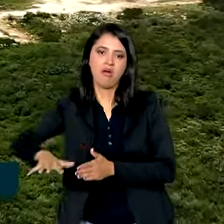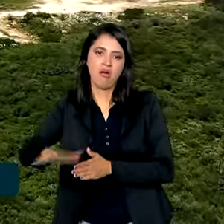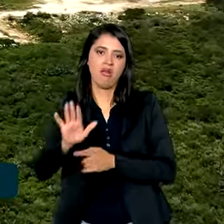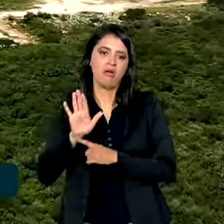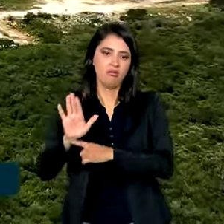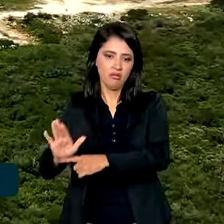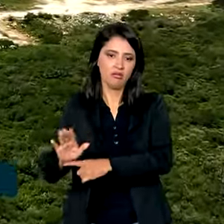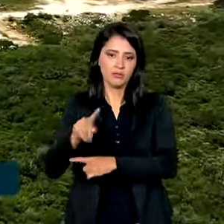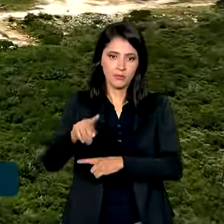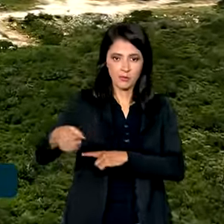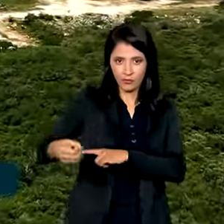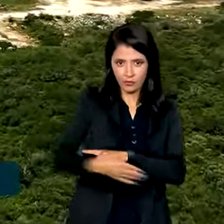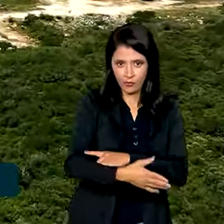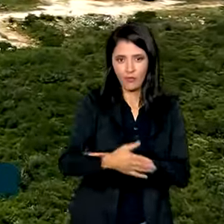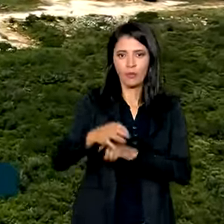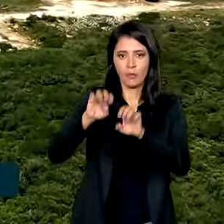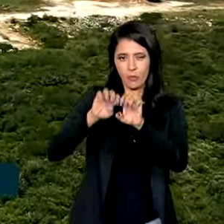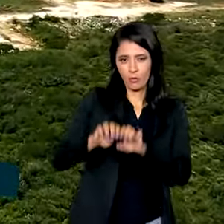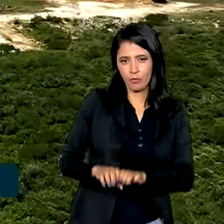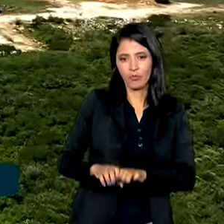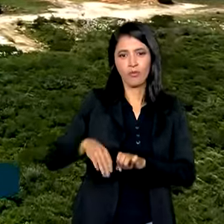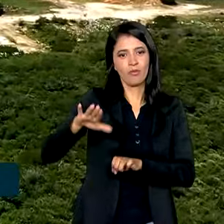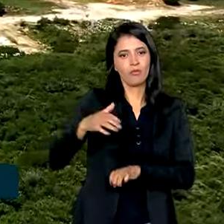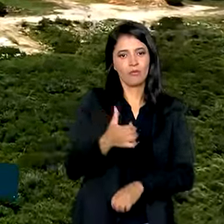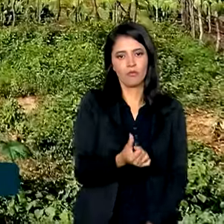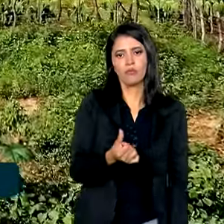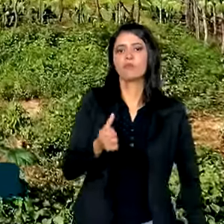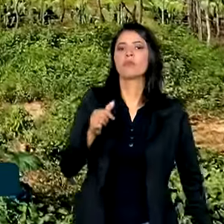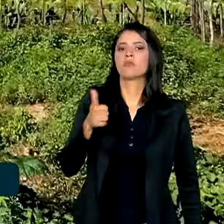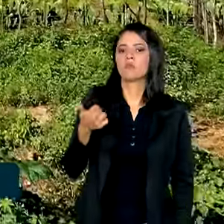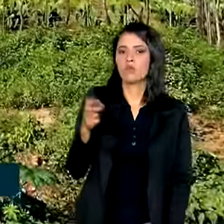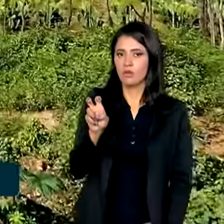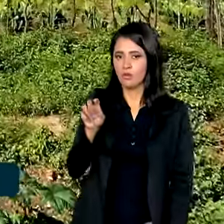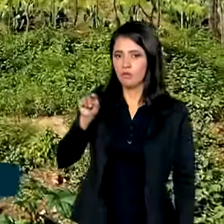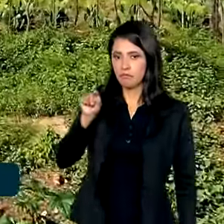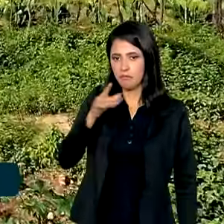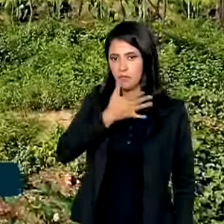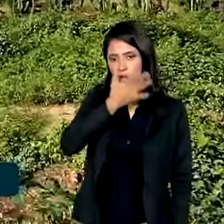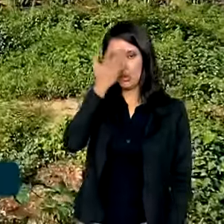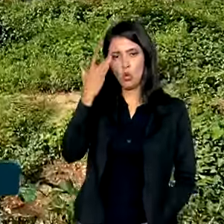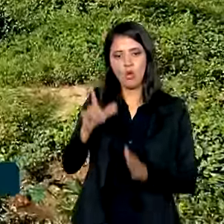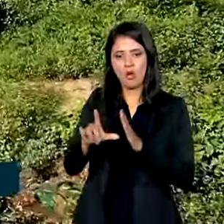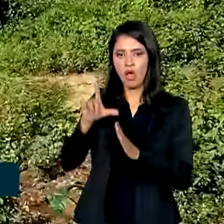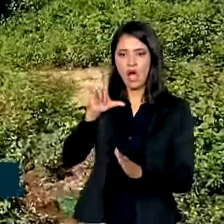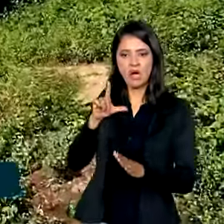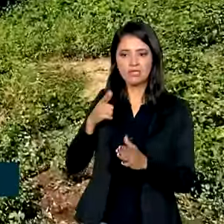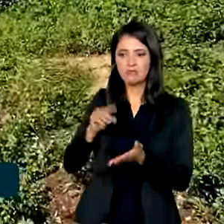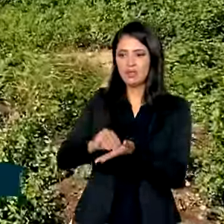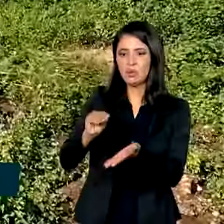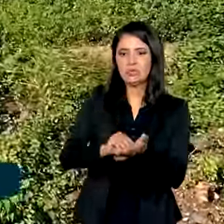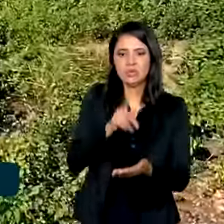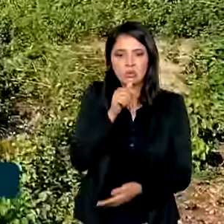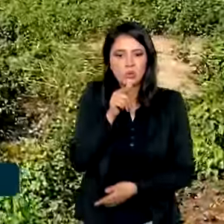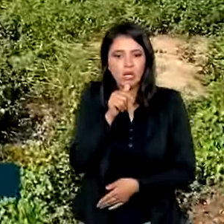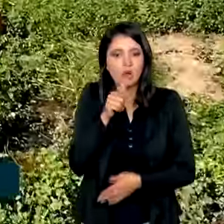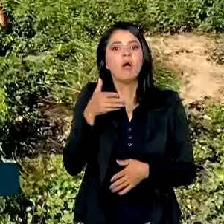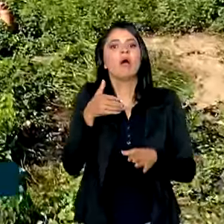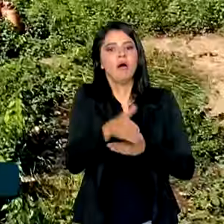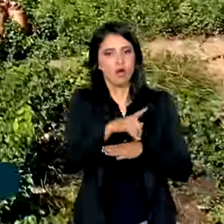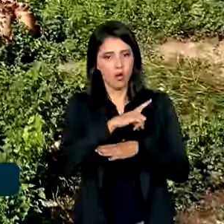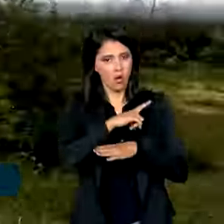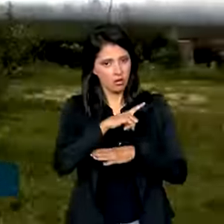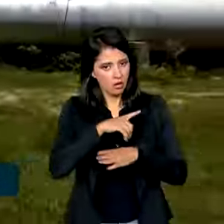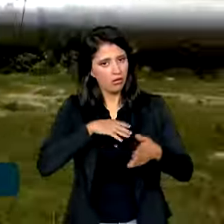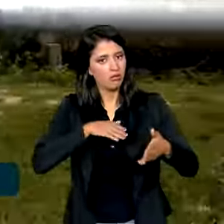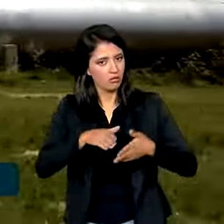Com a nova estrutura, mais de 615 mil pessoas que viviam em estado de insegurança hídrica passam a ter acesso à água